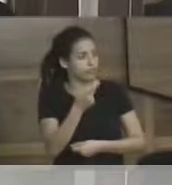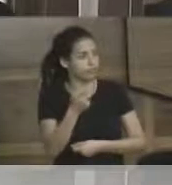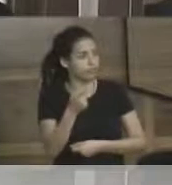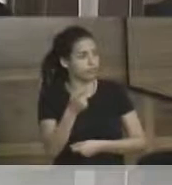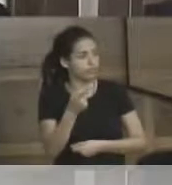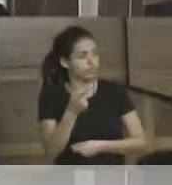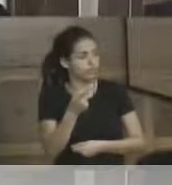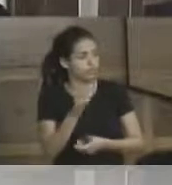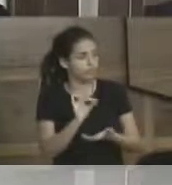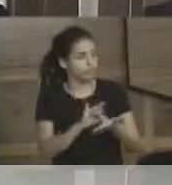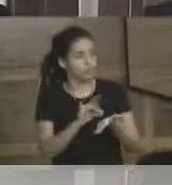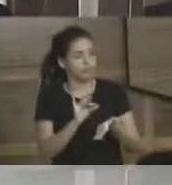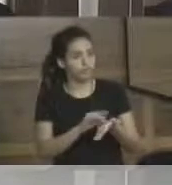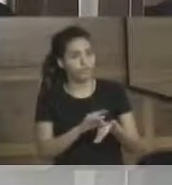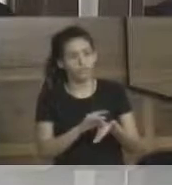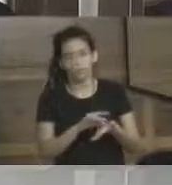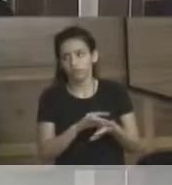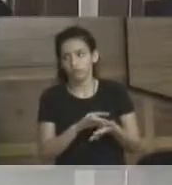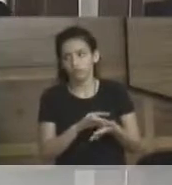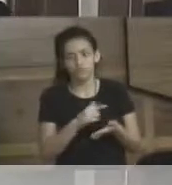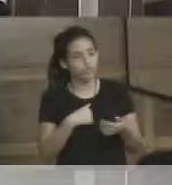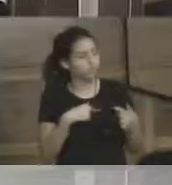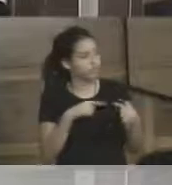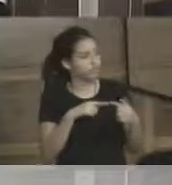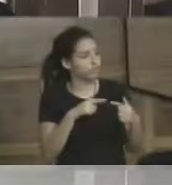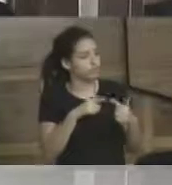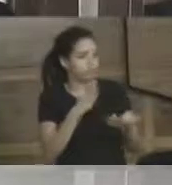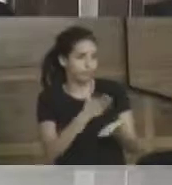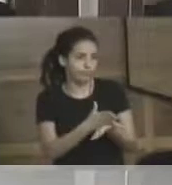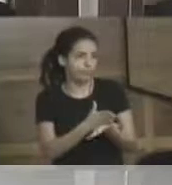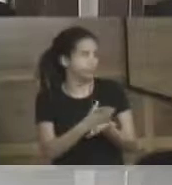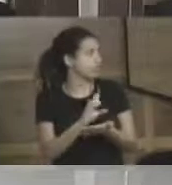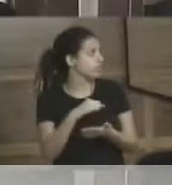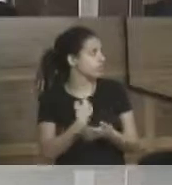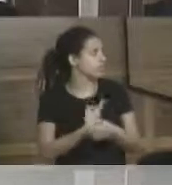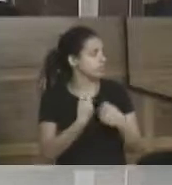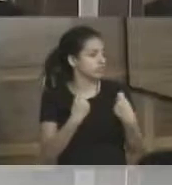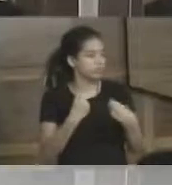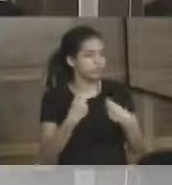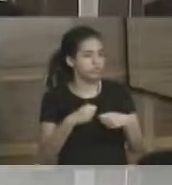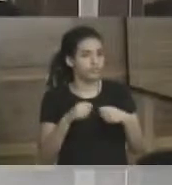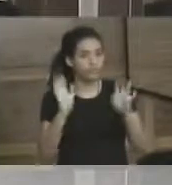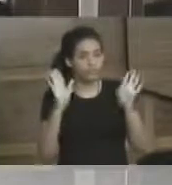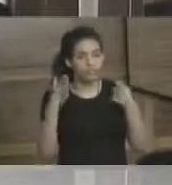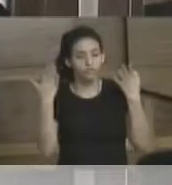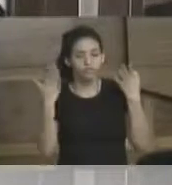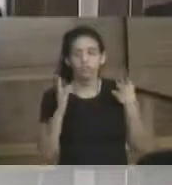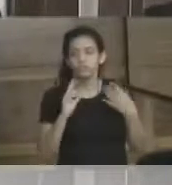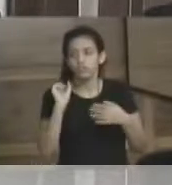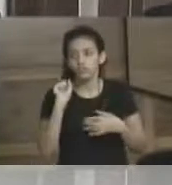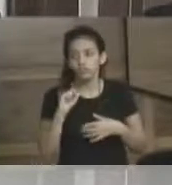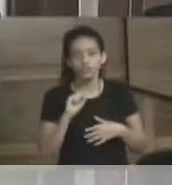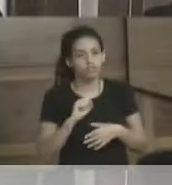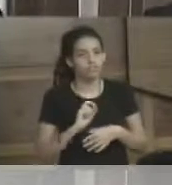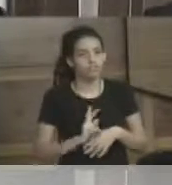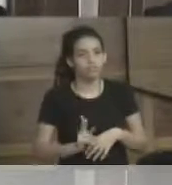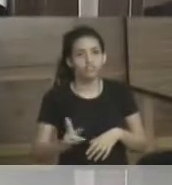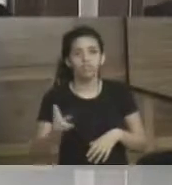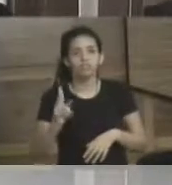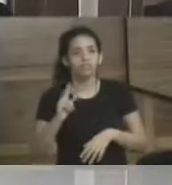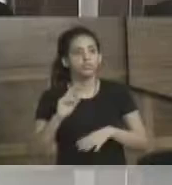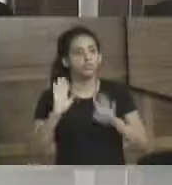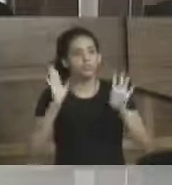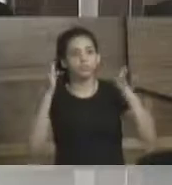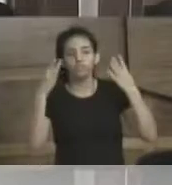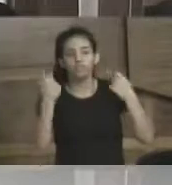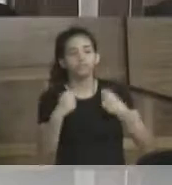real. Eu concordo em parte. Eu acho que a gente tem que comemorar, sim, toda a data comemorativa, toda a data de homenagem,